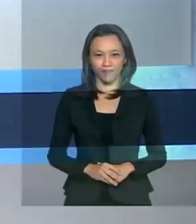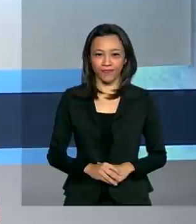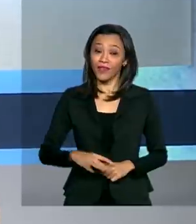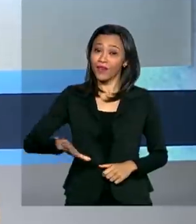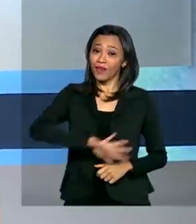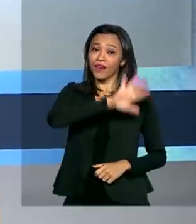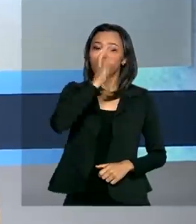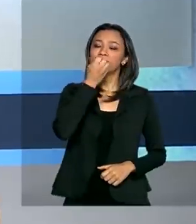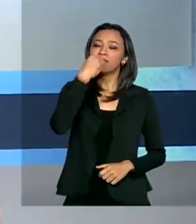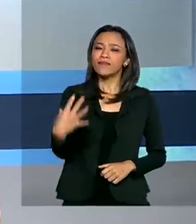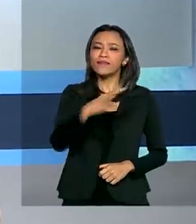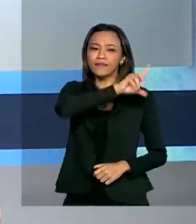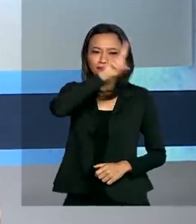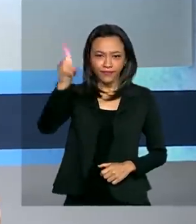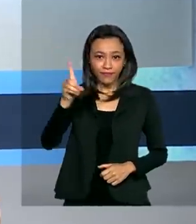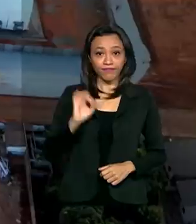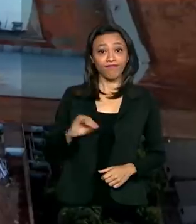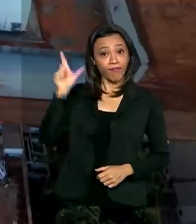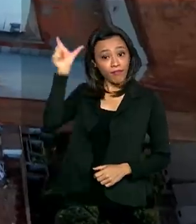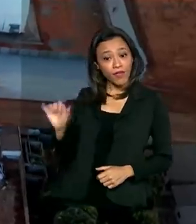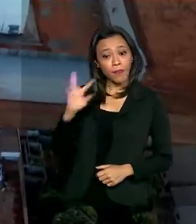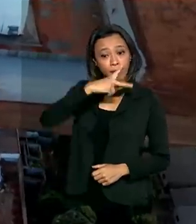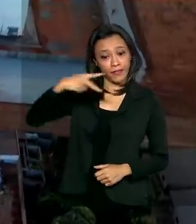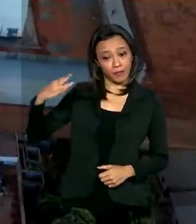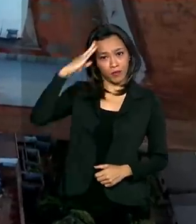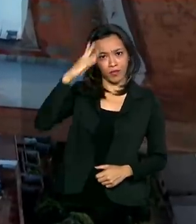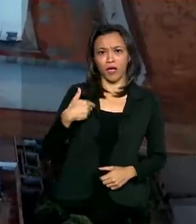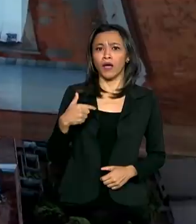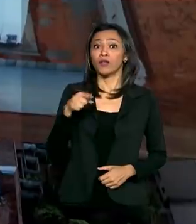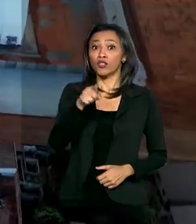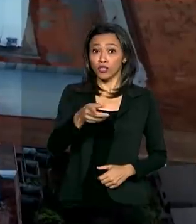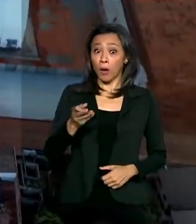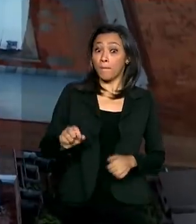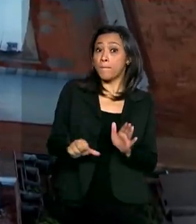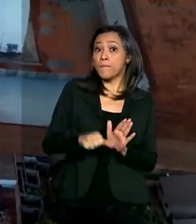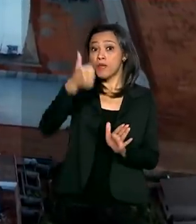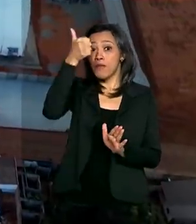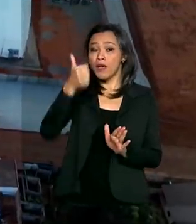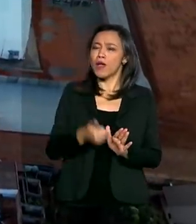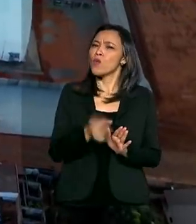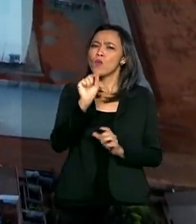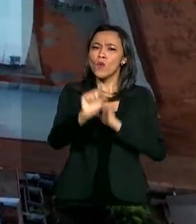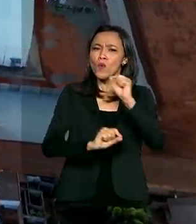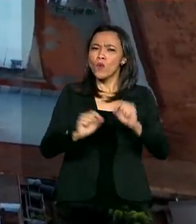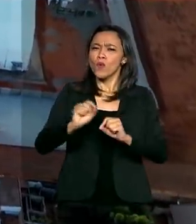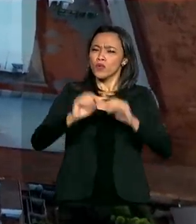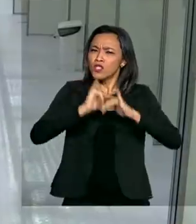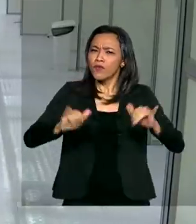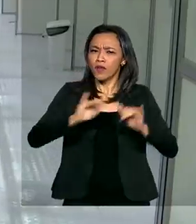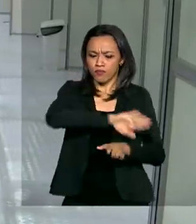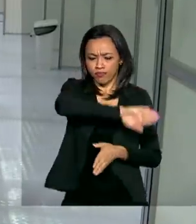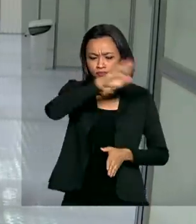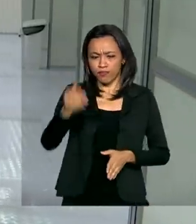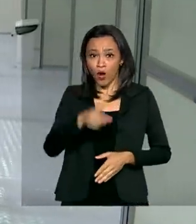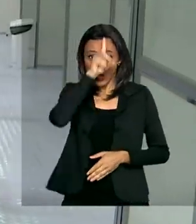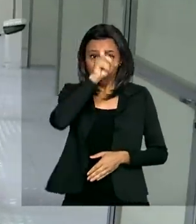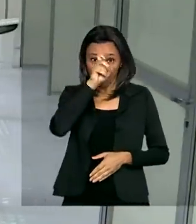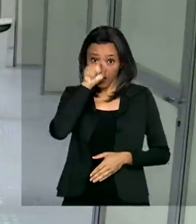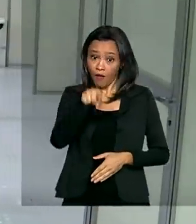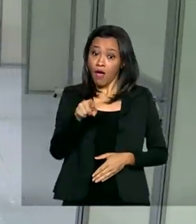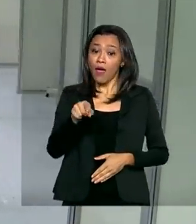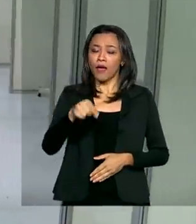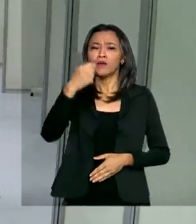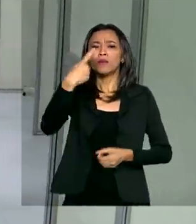Olá, bom dia! Presidente Jair Bolsonaro inaugura o primeiro hospital de campanha do governo federal. A estrutura em